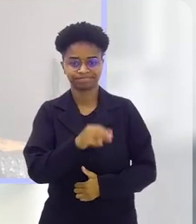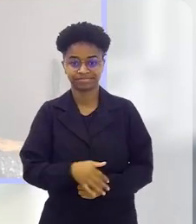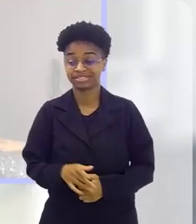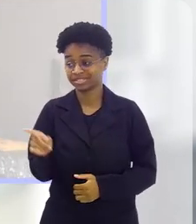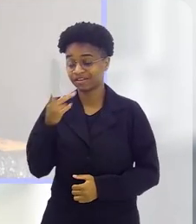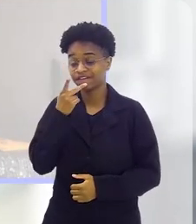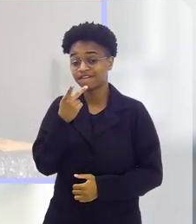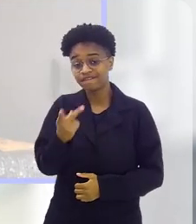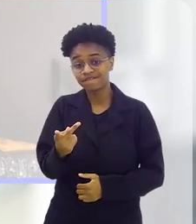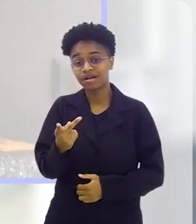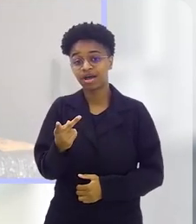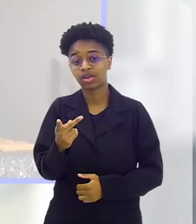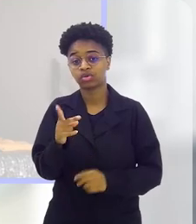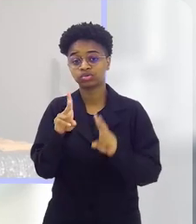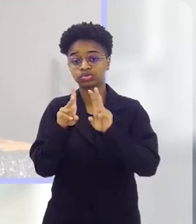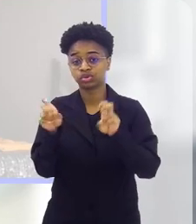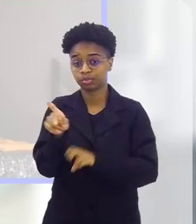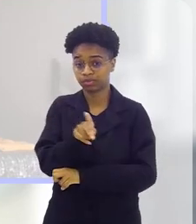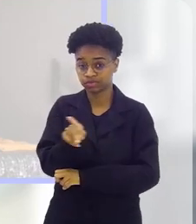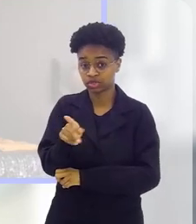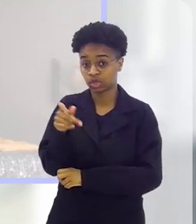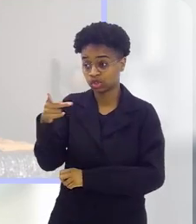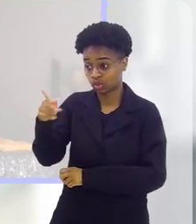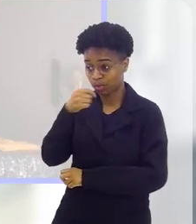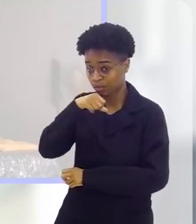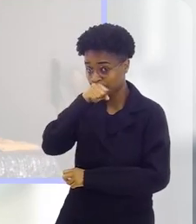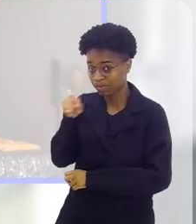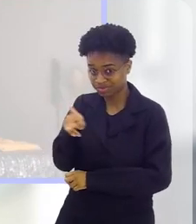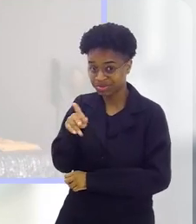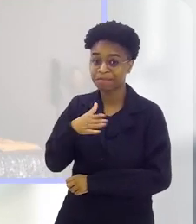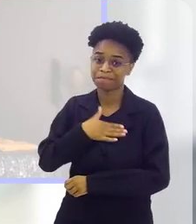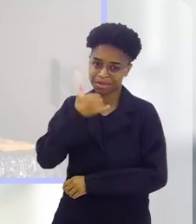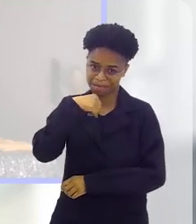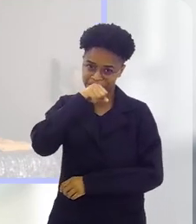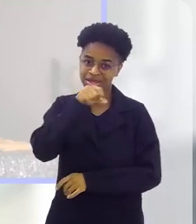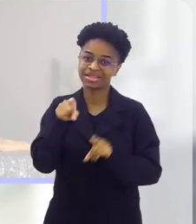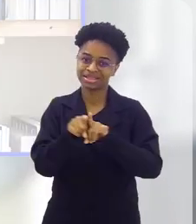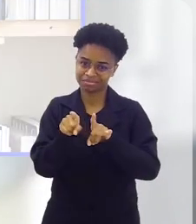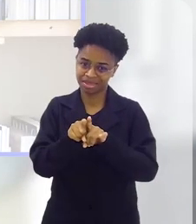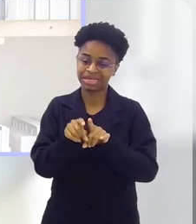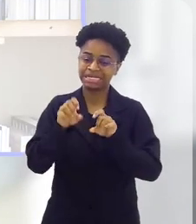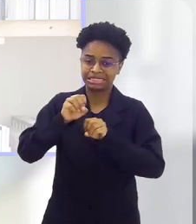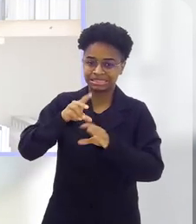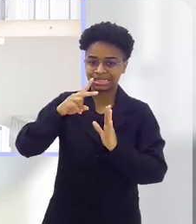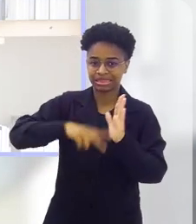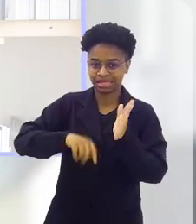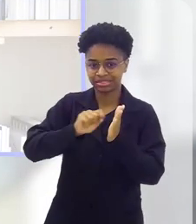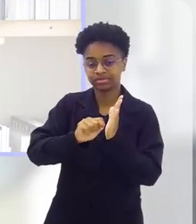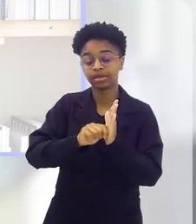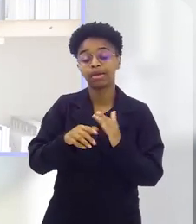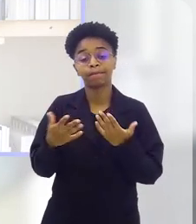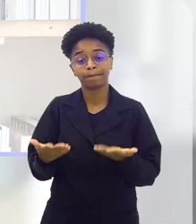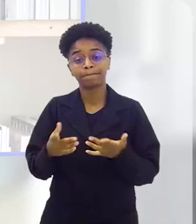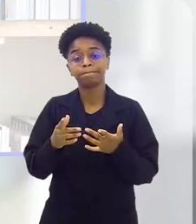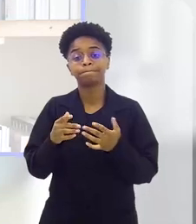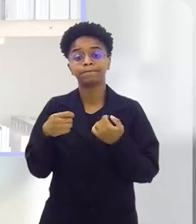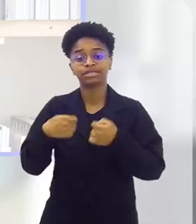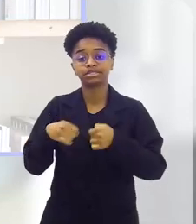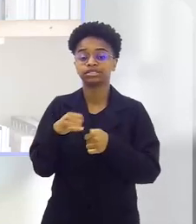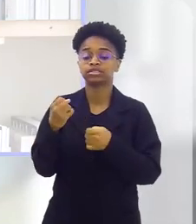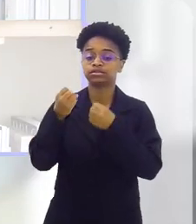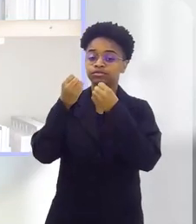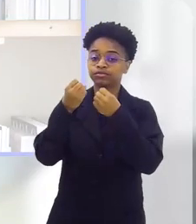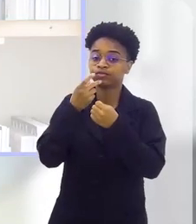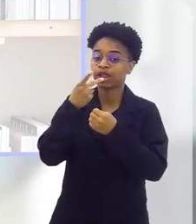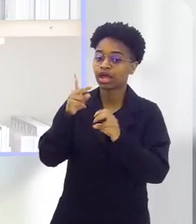com certeza. A senhora falou de professora, que eu sou minha professora, minha mãe também é professora de alfabetização e a gente precisa também ressaltar